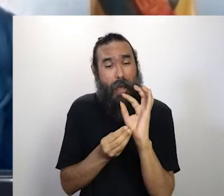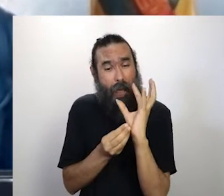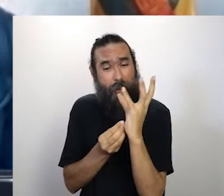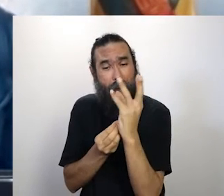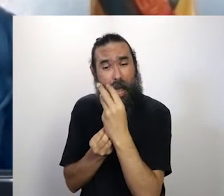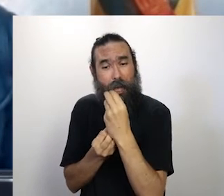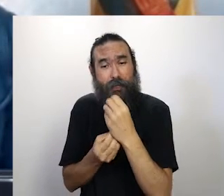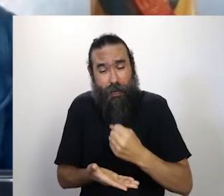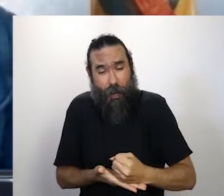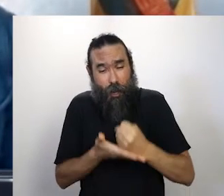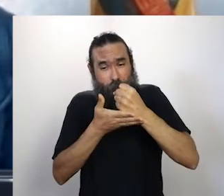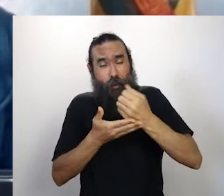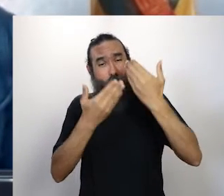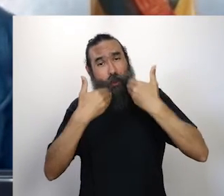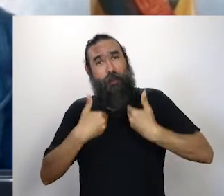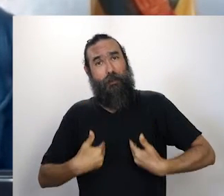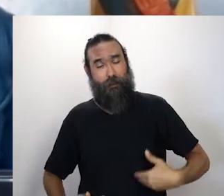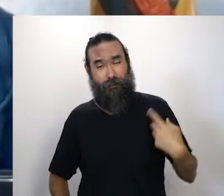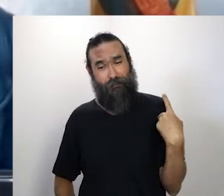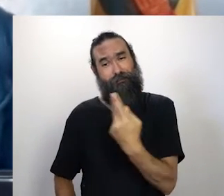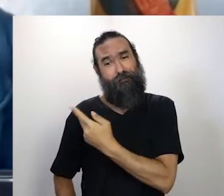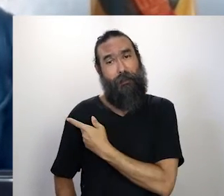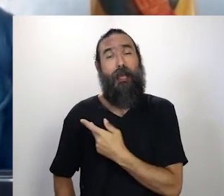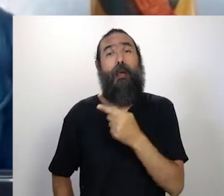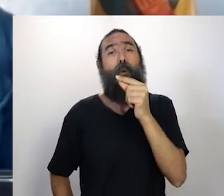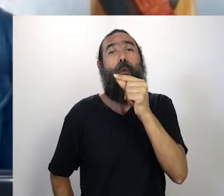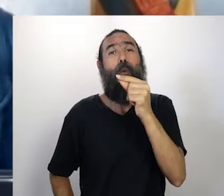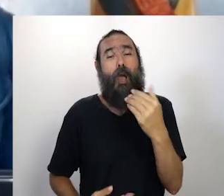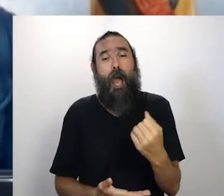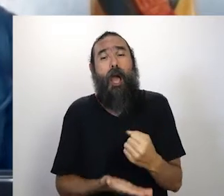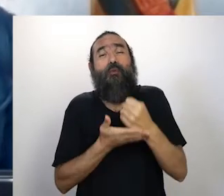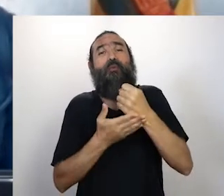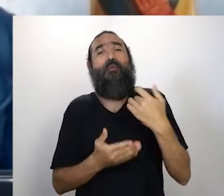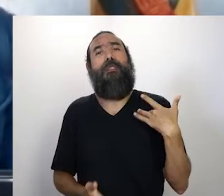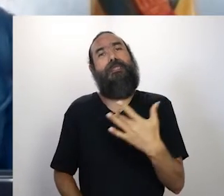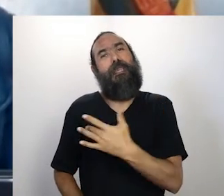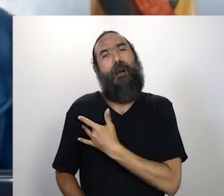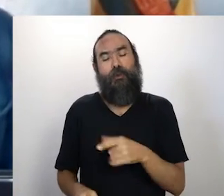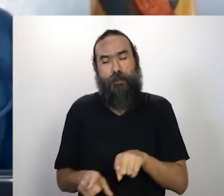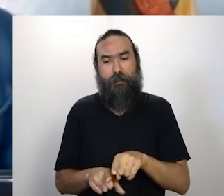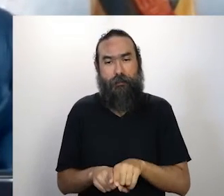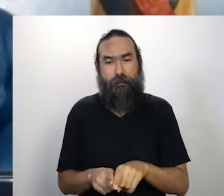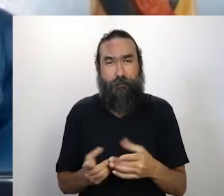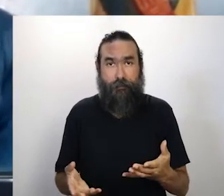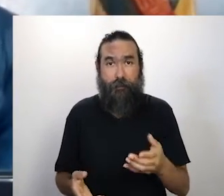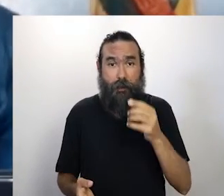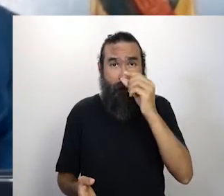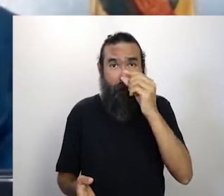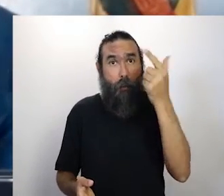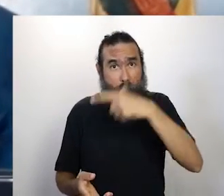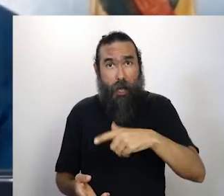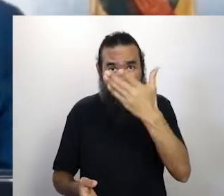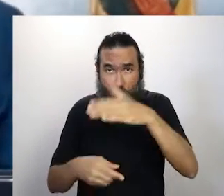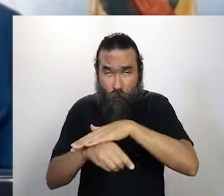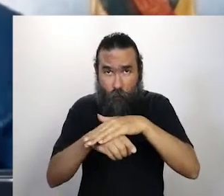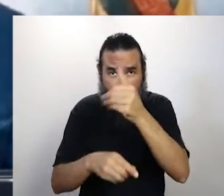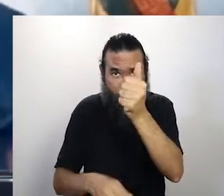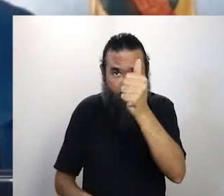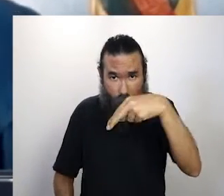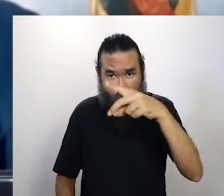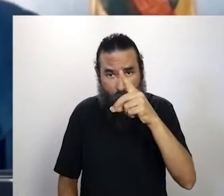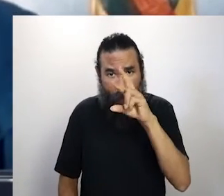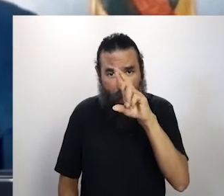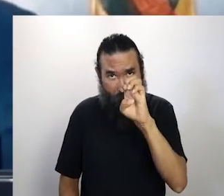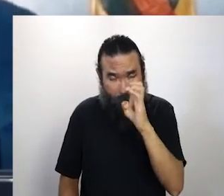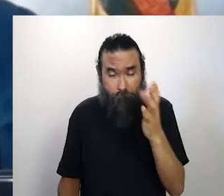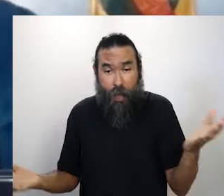traz para a gente, eu acredito que isso também ajuda, isso também é saúde para a gente. Daqui a pouco a vai falar um pouco mais com o André, mas agora eu